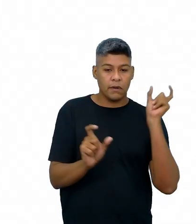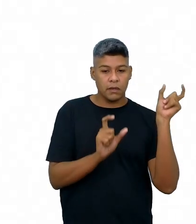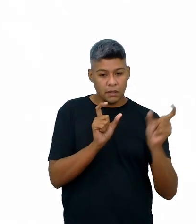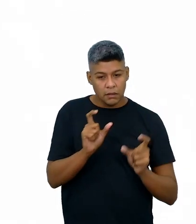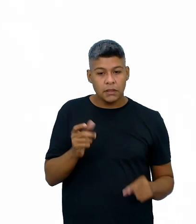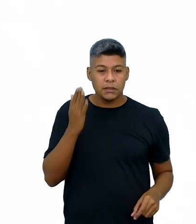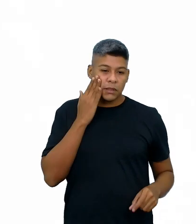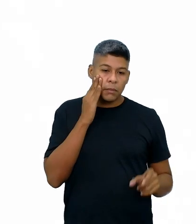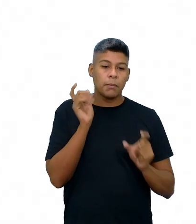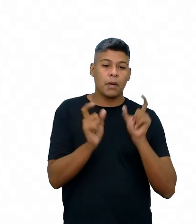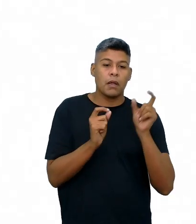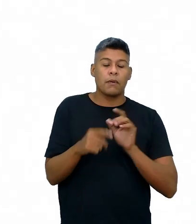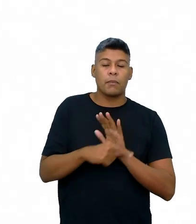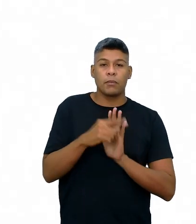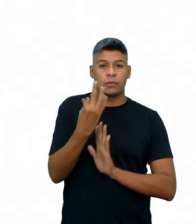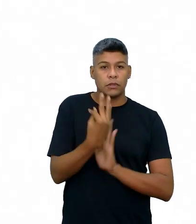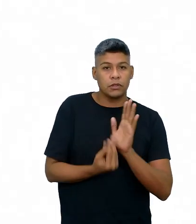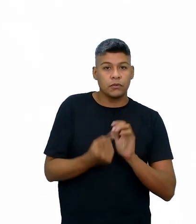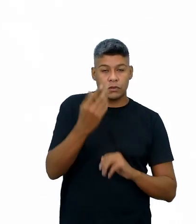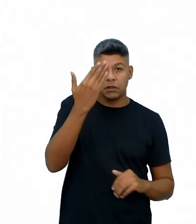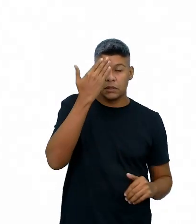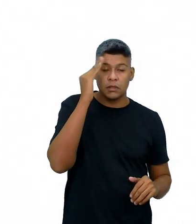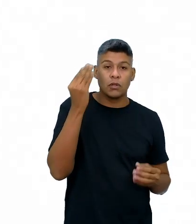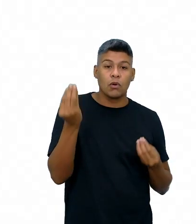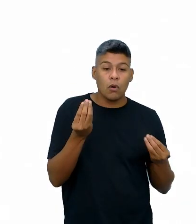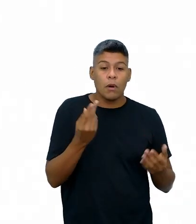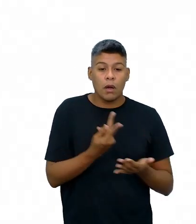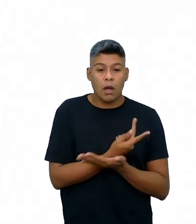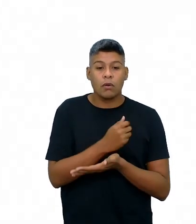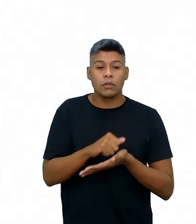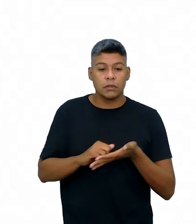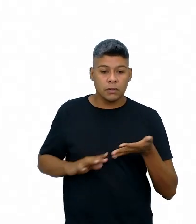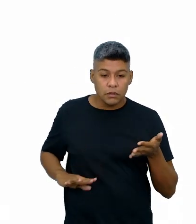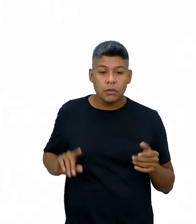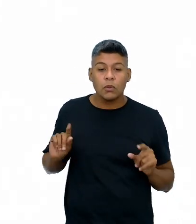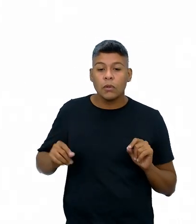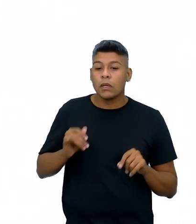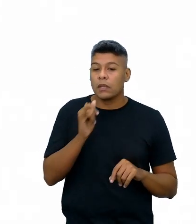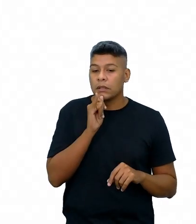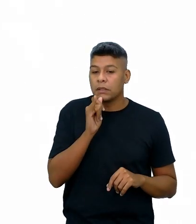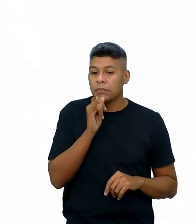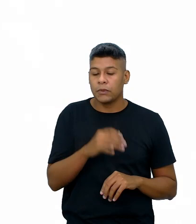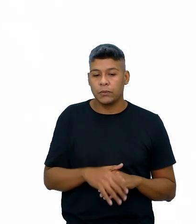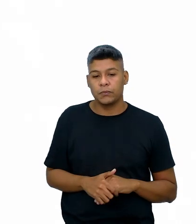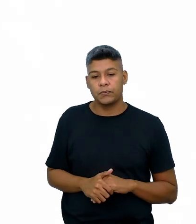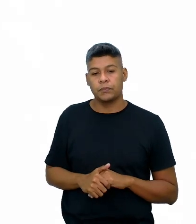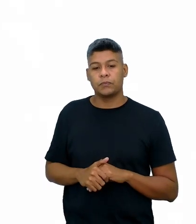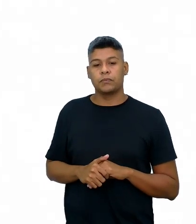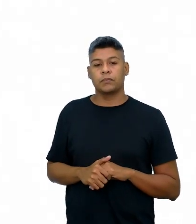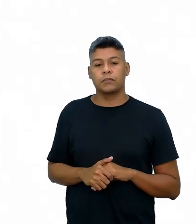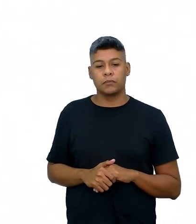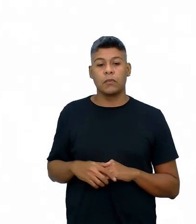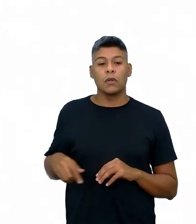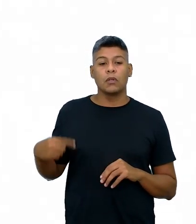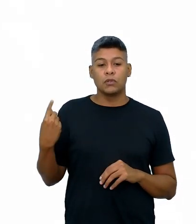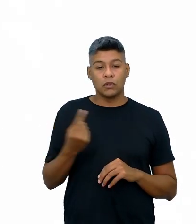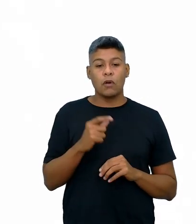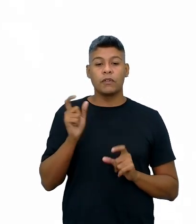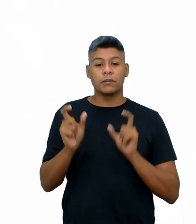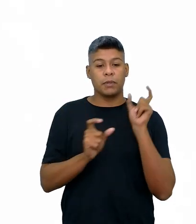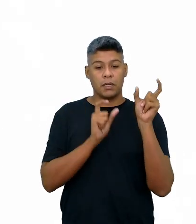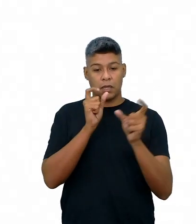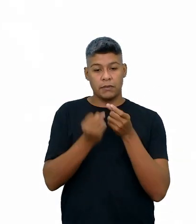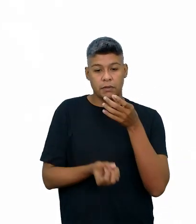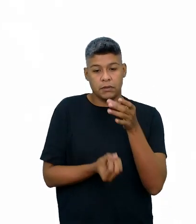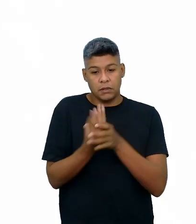com as palavras do texto, para você entender como funciona a atividade. Veja o exemplo a seguir. A nossa nuvem de palavras